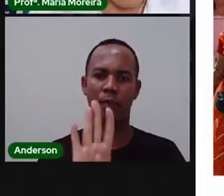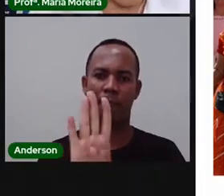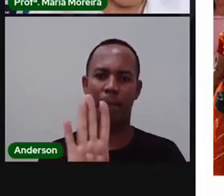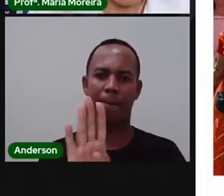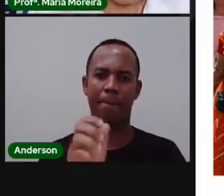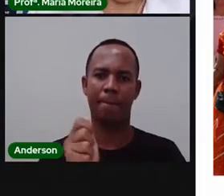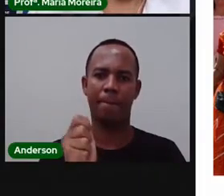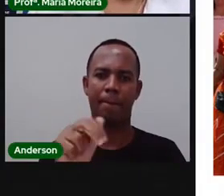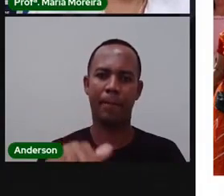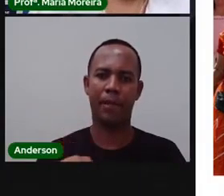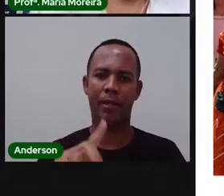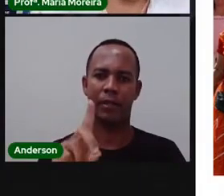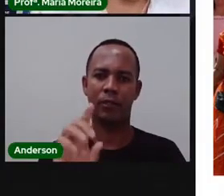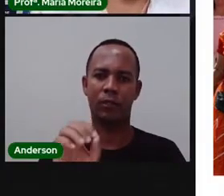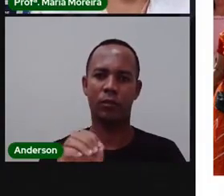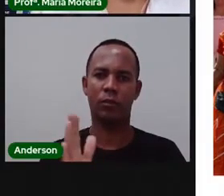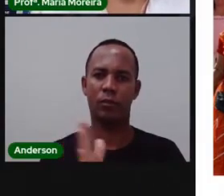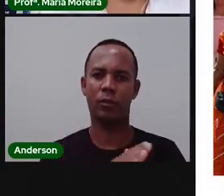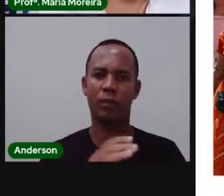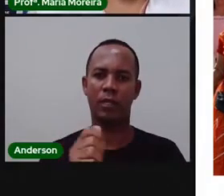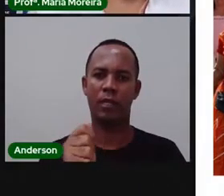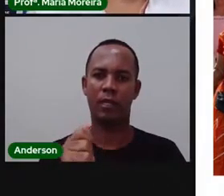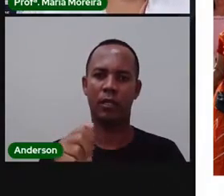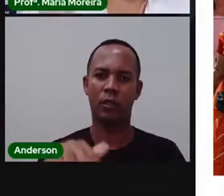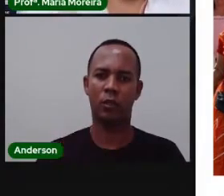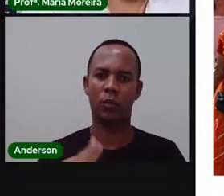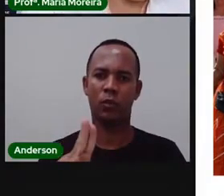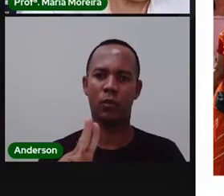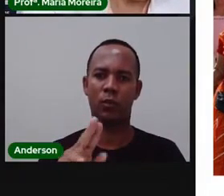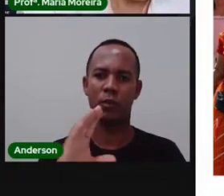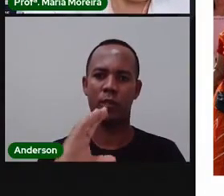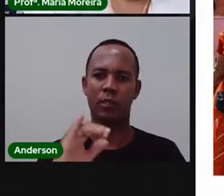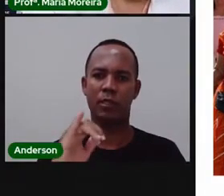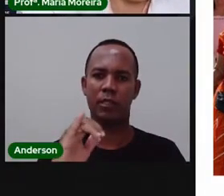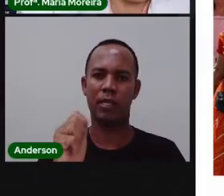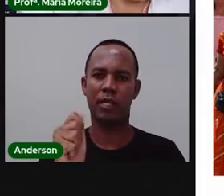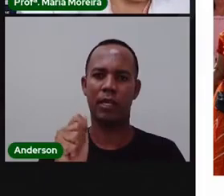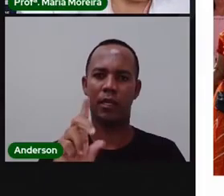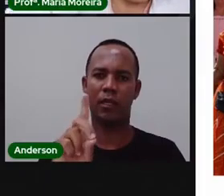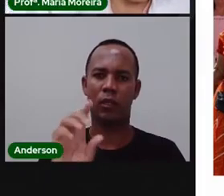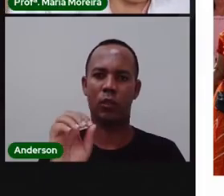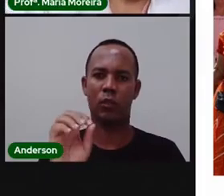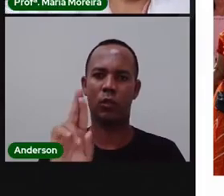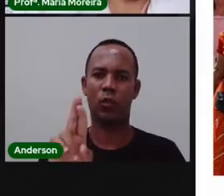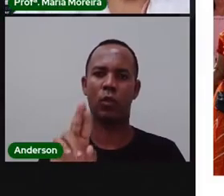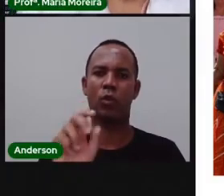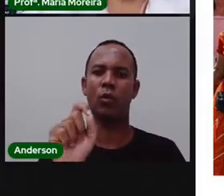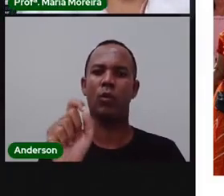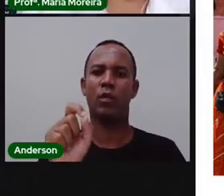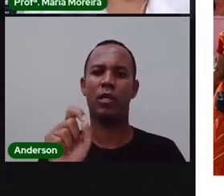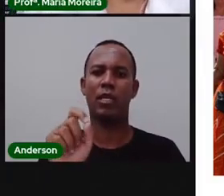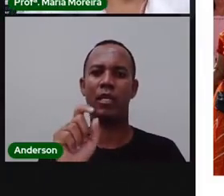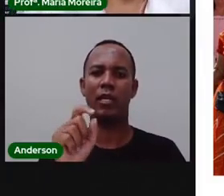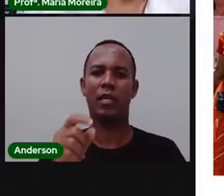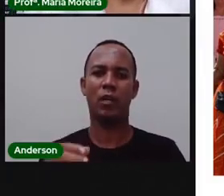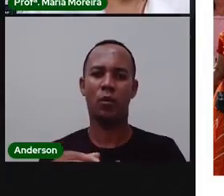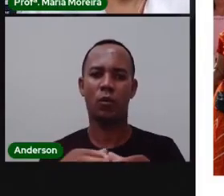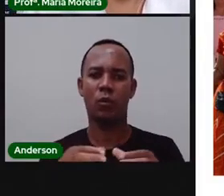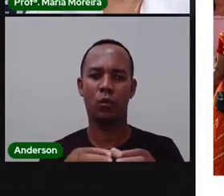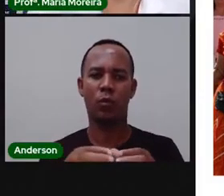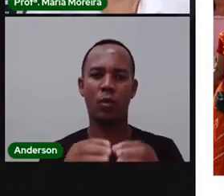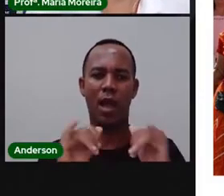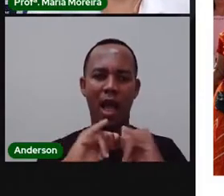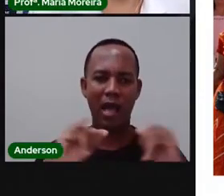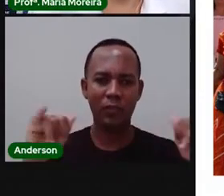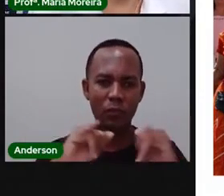de Santana. A origem dessa festa é justamente para anunciar a festa do Padroeira, que aconteceu no dia 23 de julho.